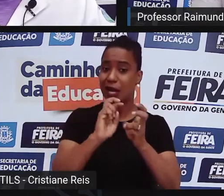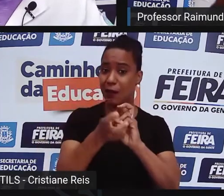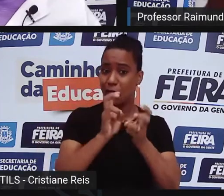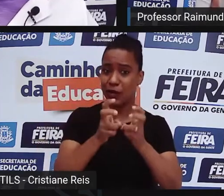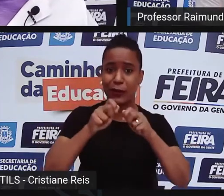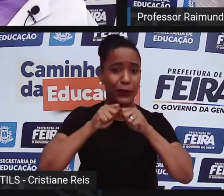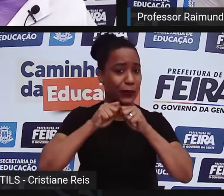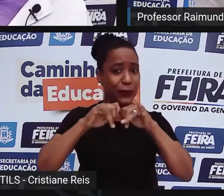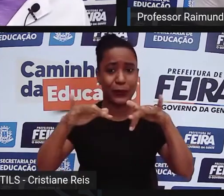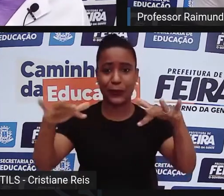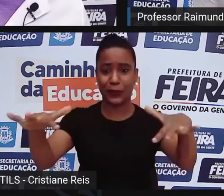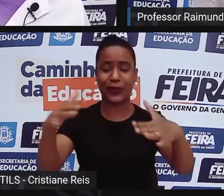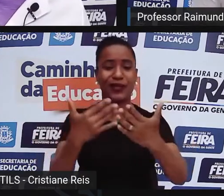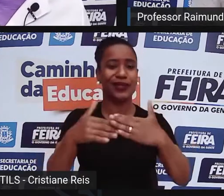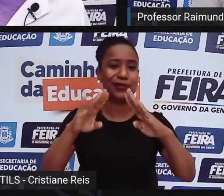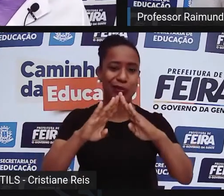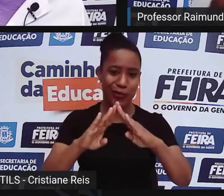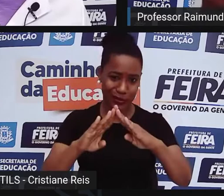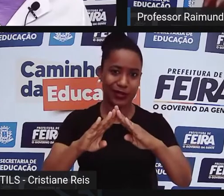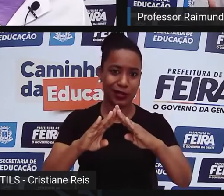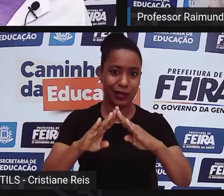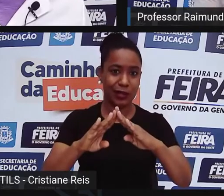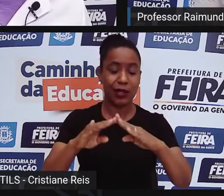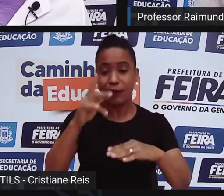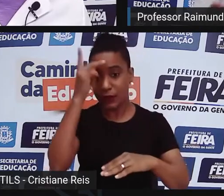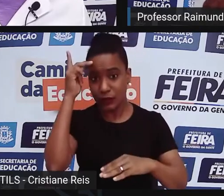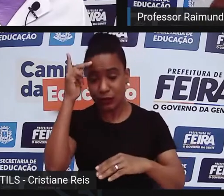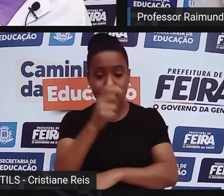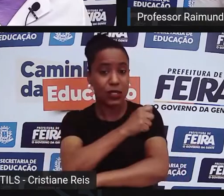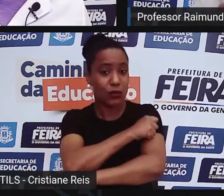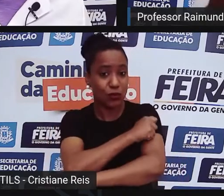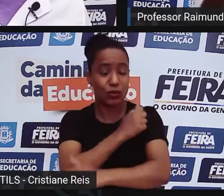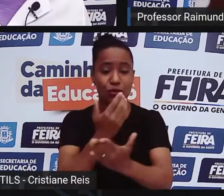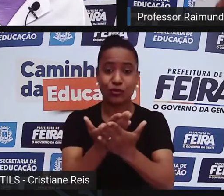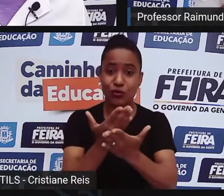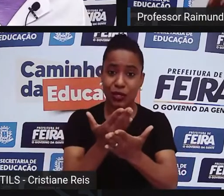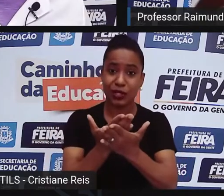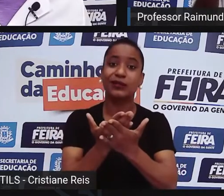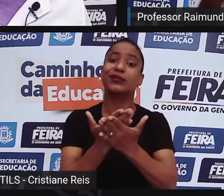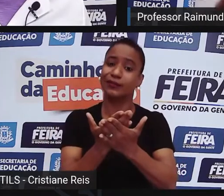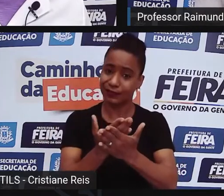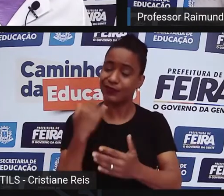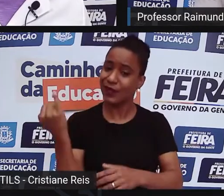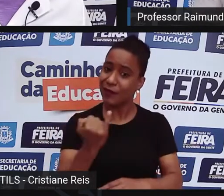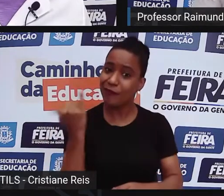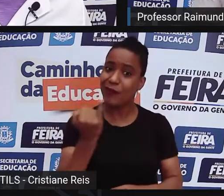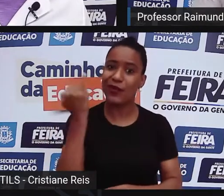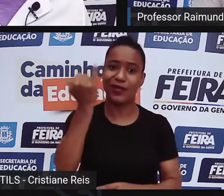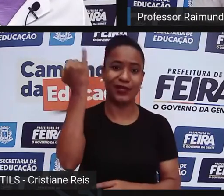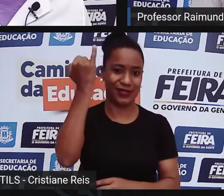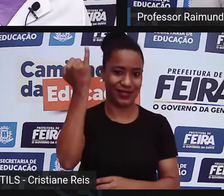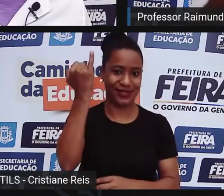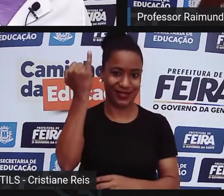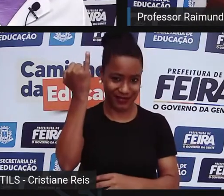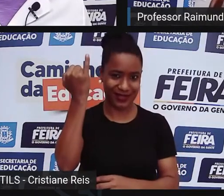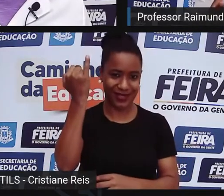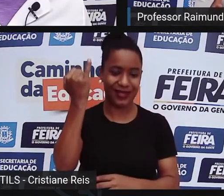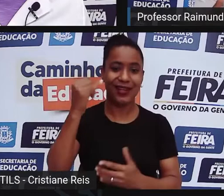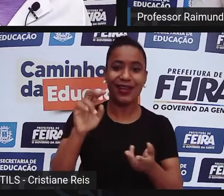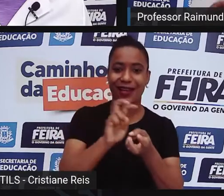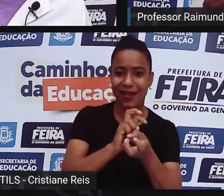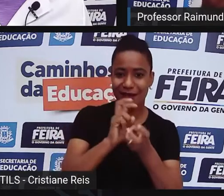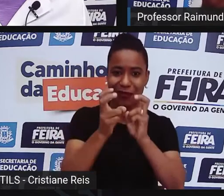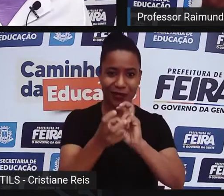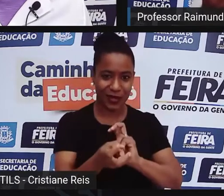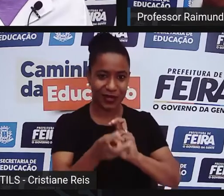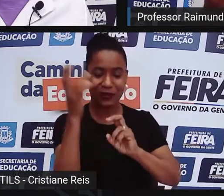gente possa dar esse embasamento para os nossos alunos, que é importante saber o que foi a capoeira no Brasil, o quanto